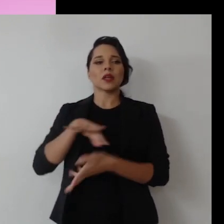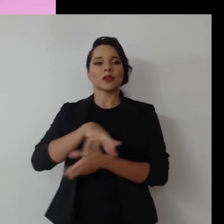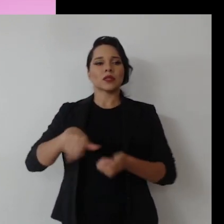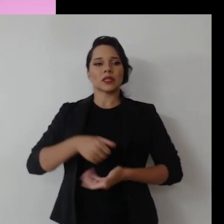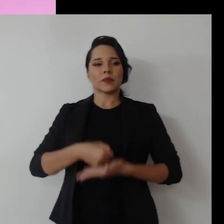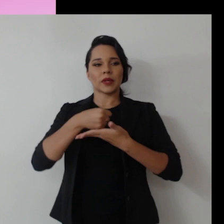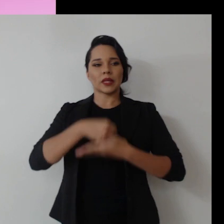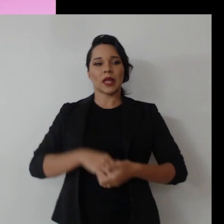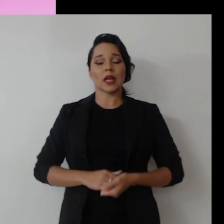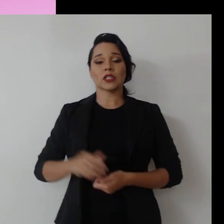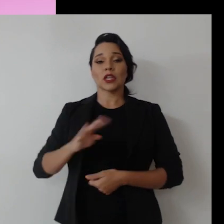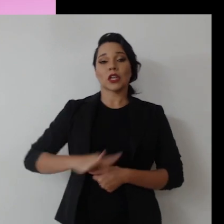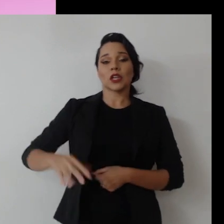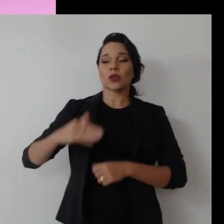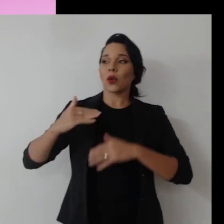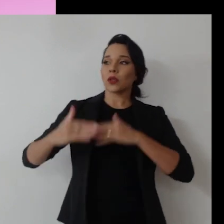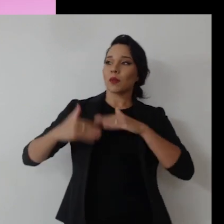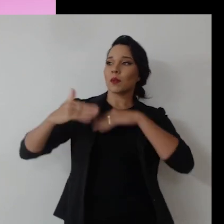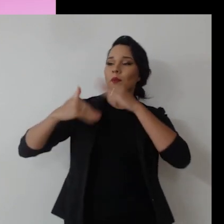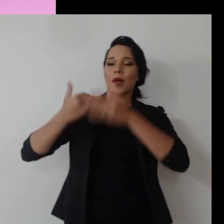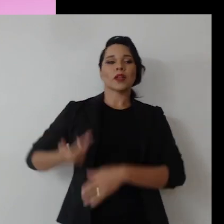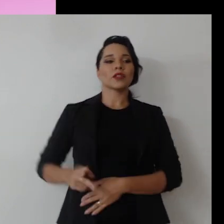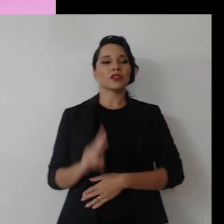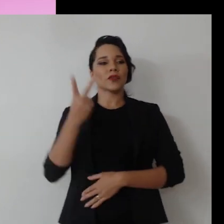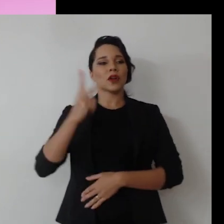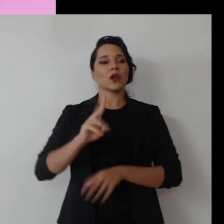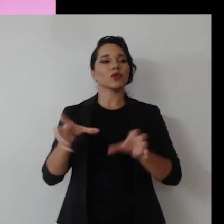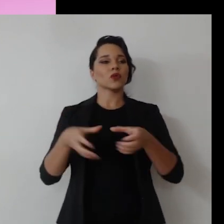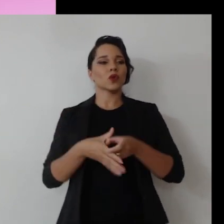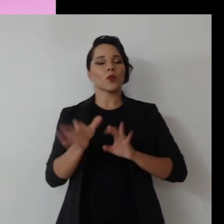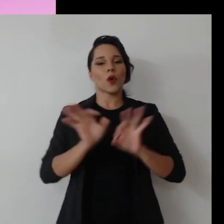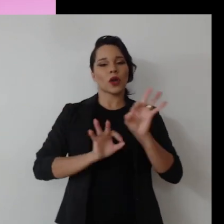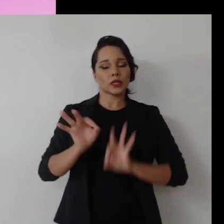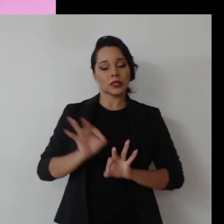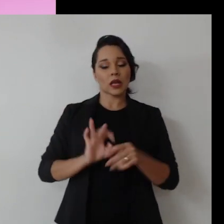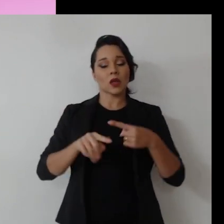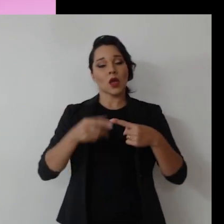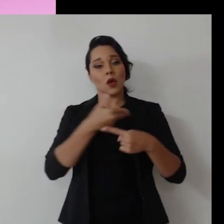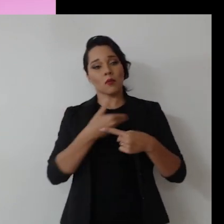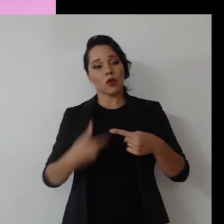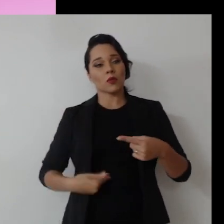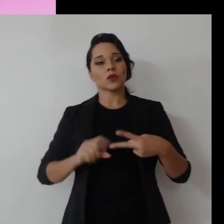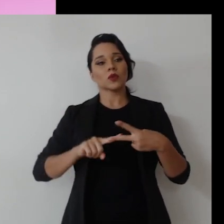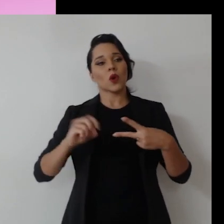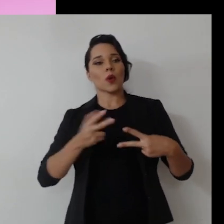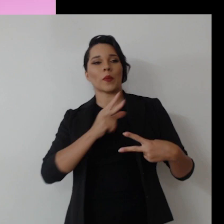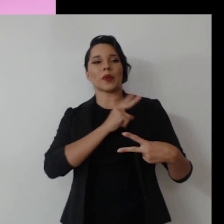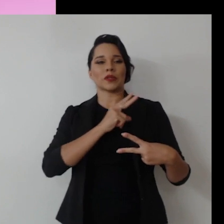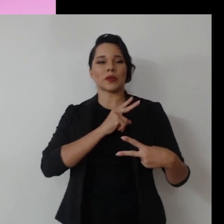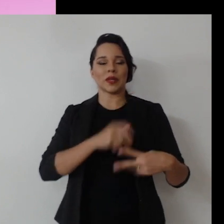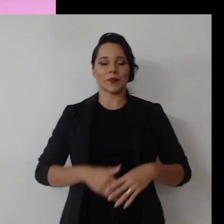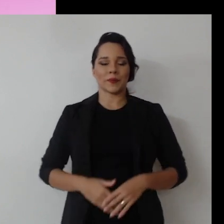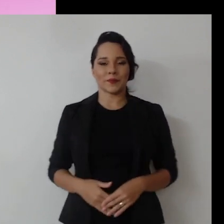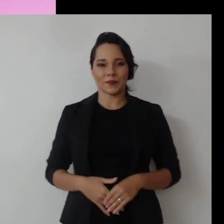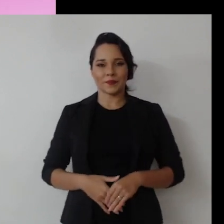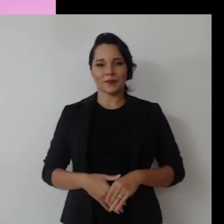sustentabilidade em toda a cadeia de valor das organizações, sejam elas públicas ou privadas.